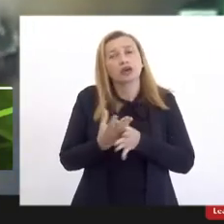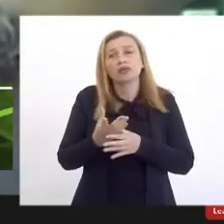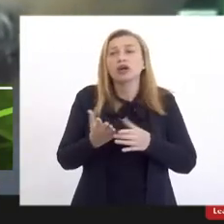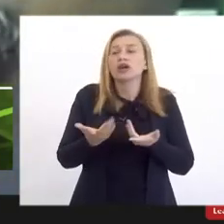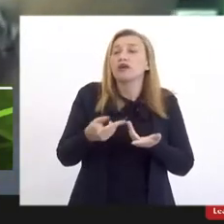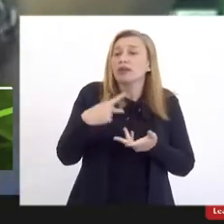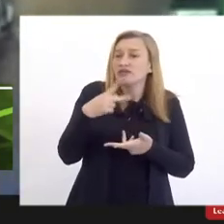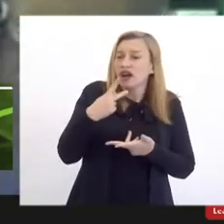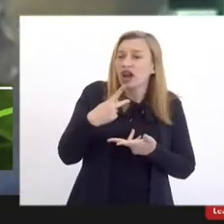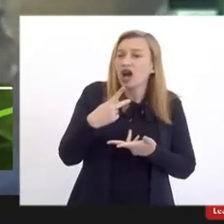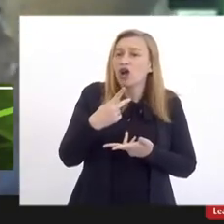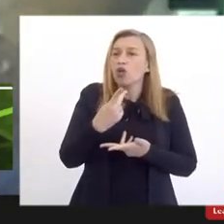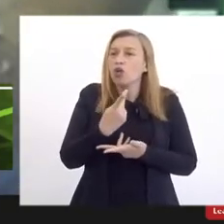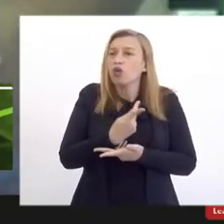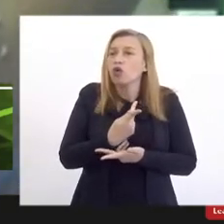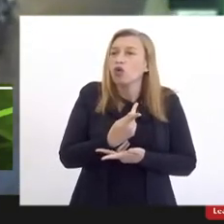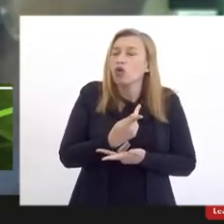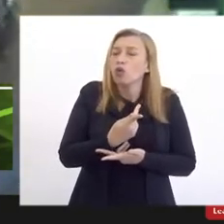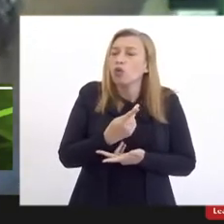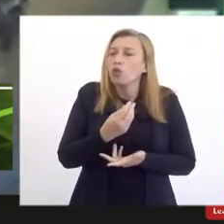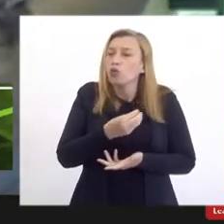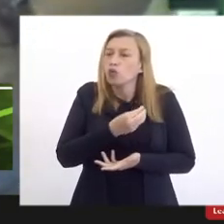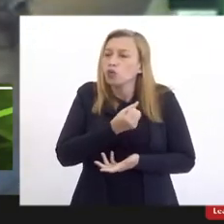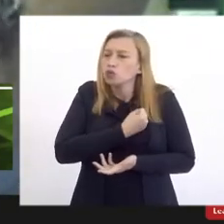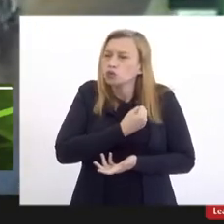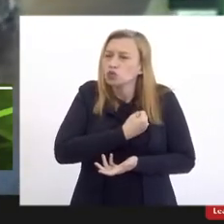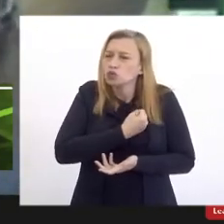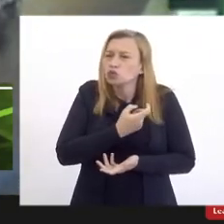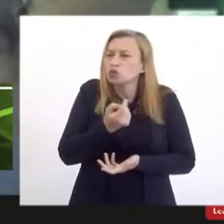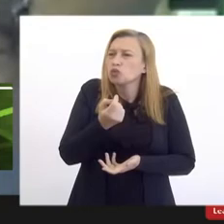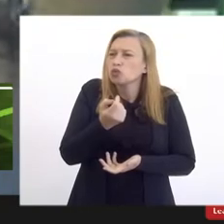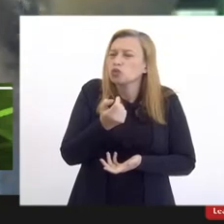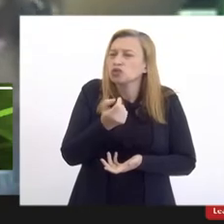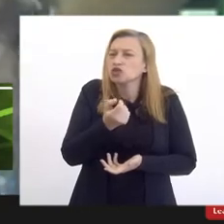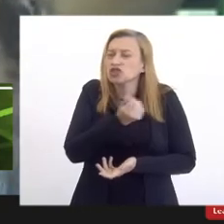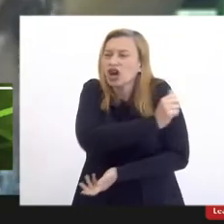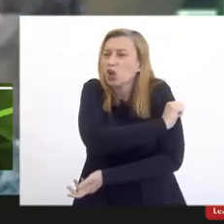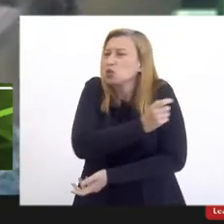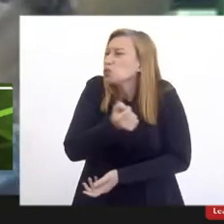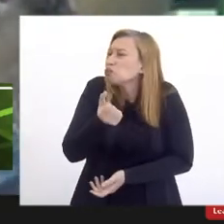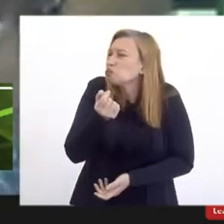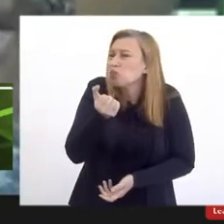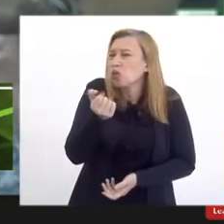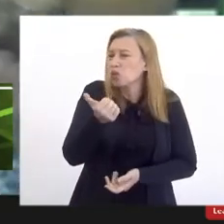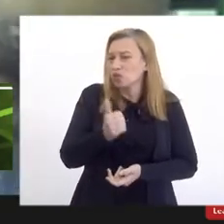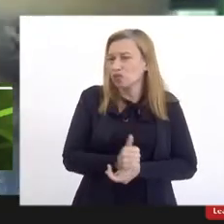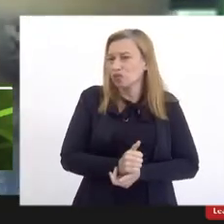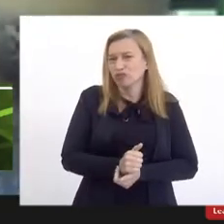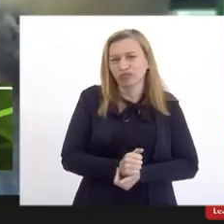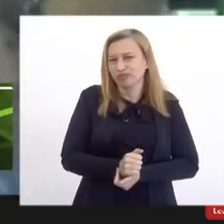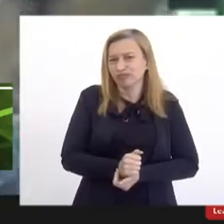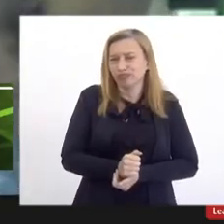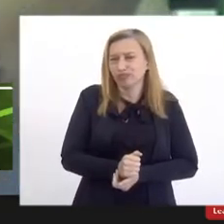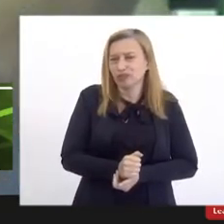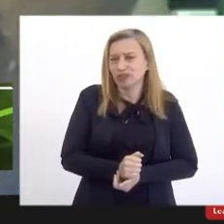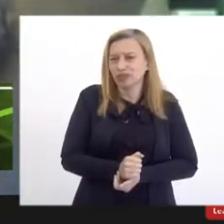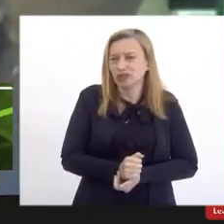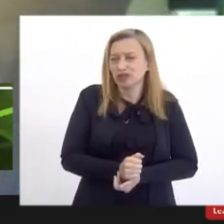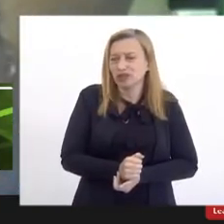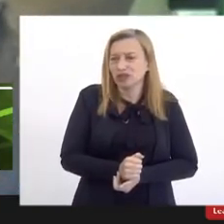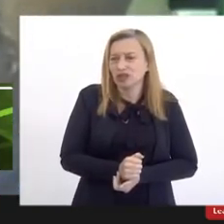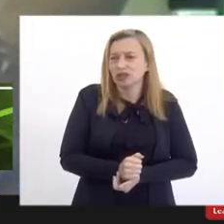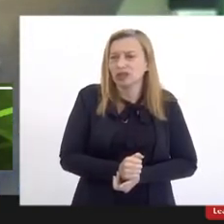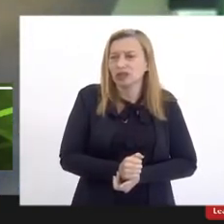defasagem de número de docentes muito grande. Não é simplesmente a reposição, e muito